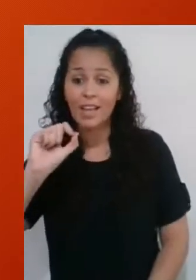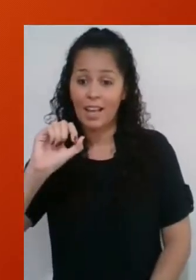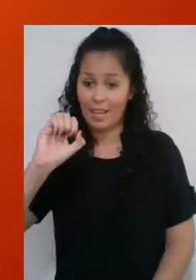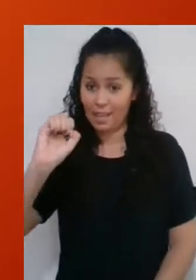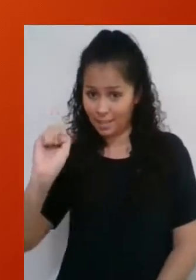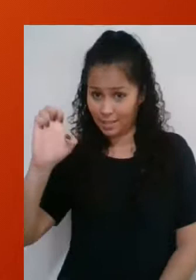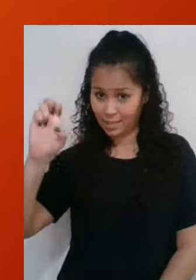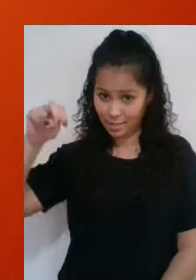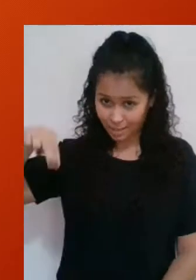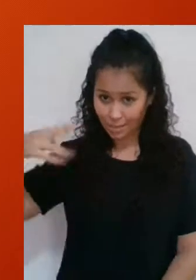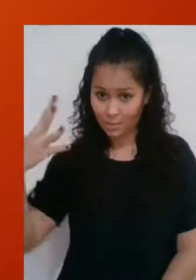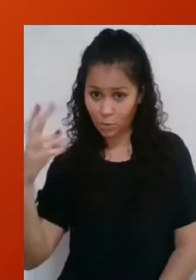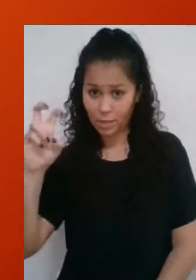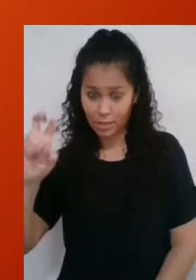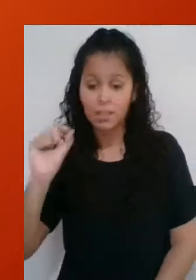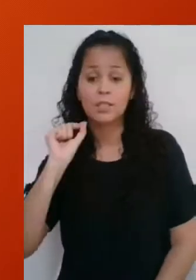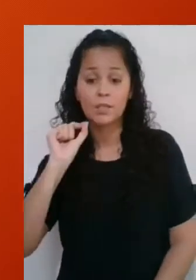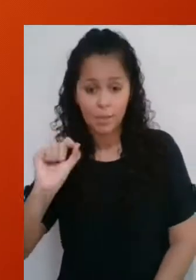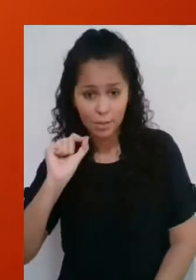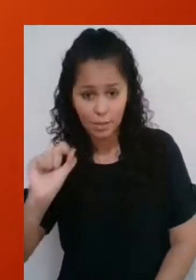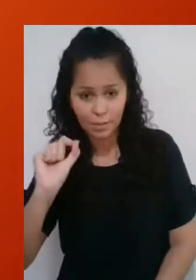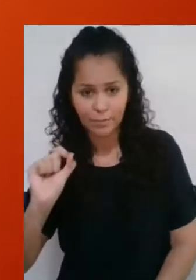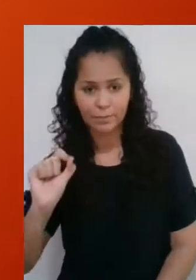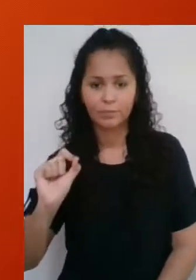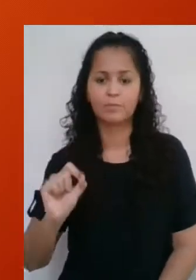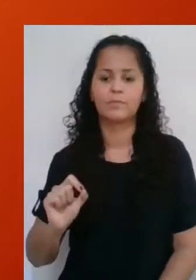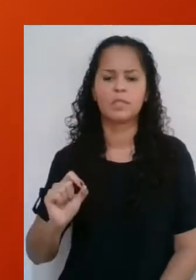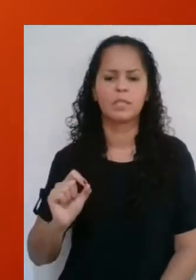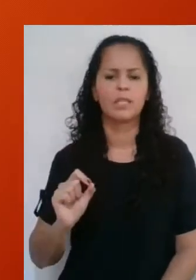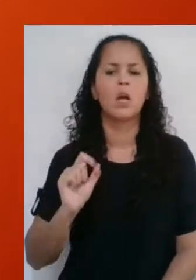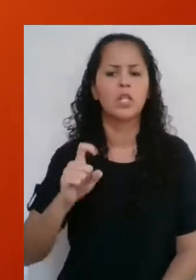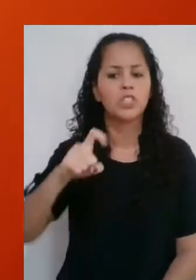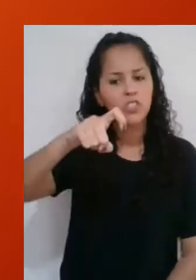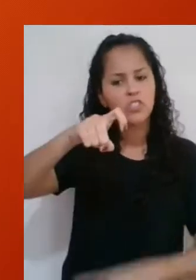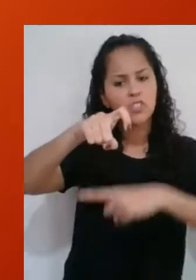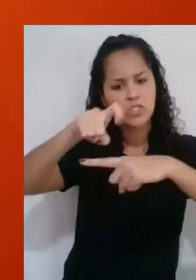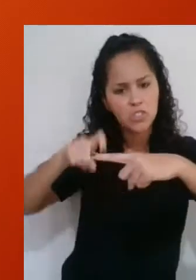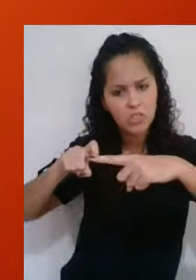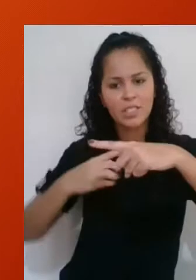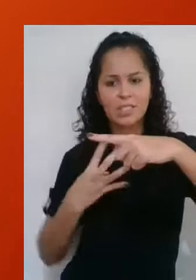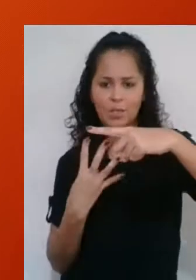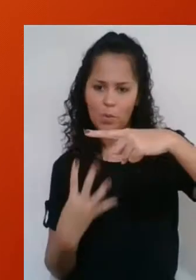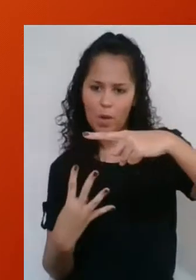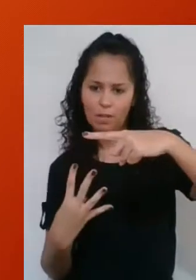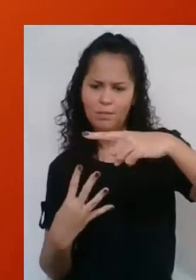seno. Portanto, o seno de 45 corresponde à razão entre a medida X e a hipotenusa